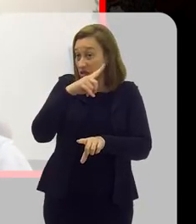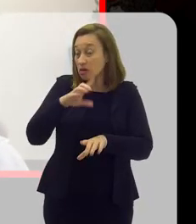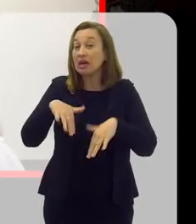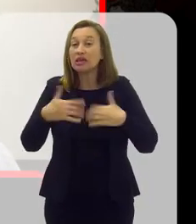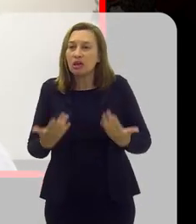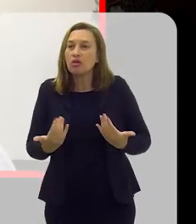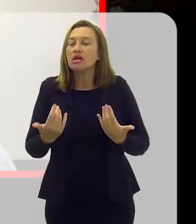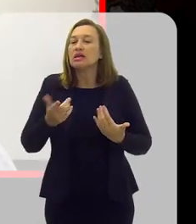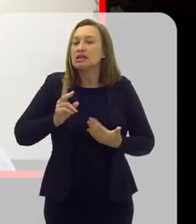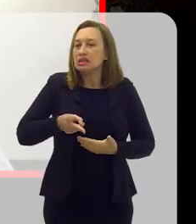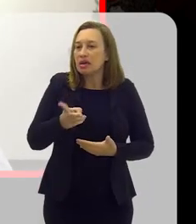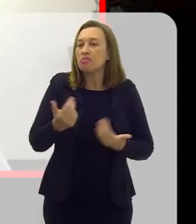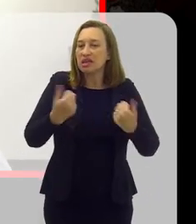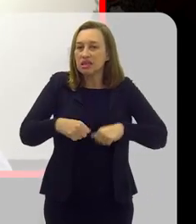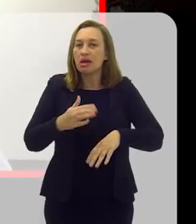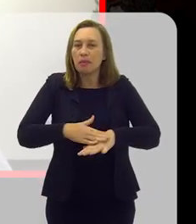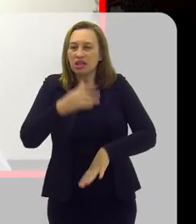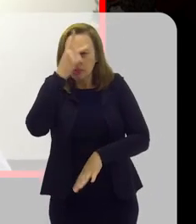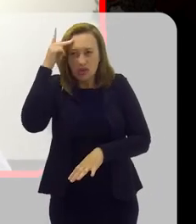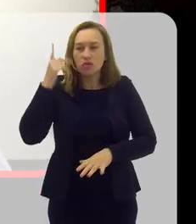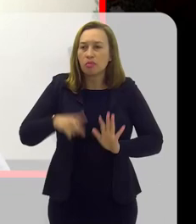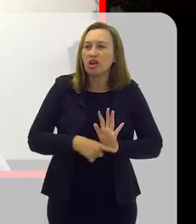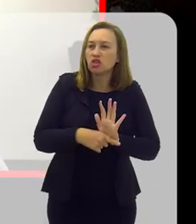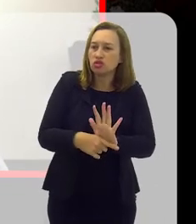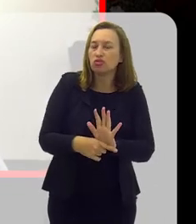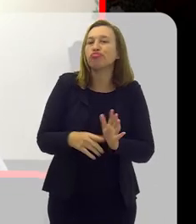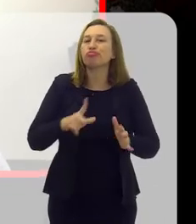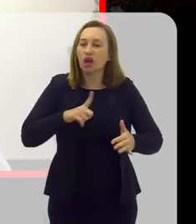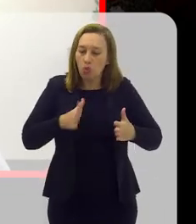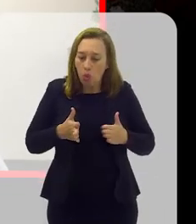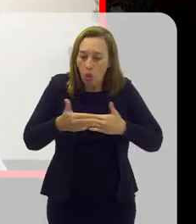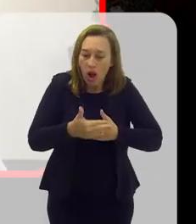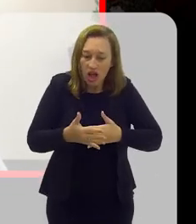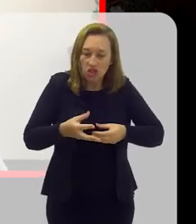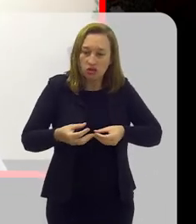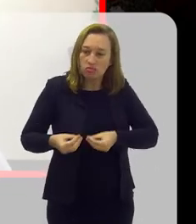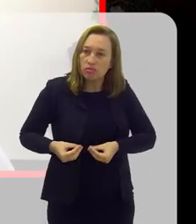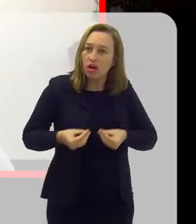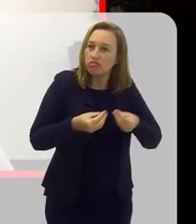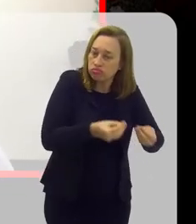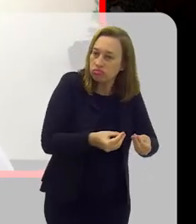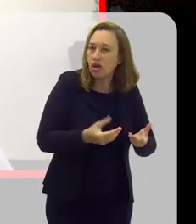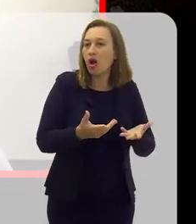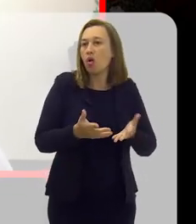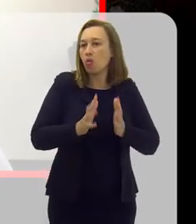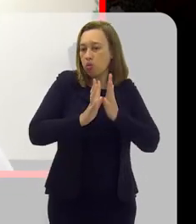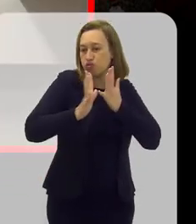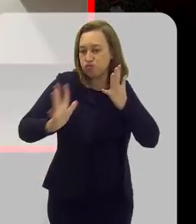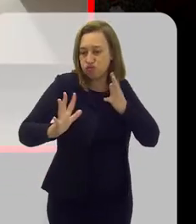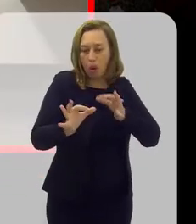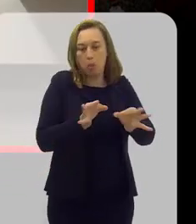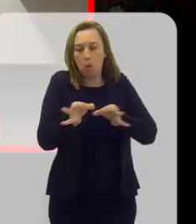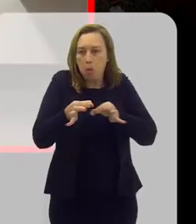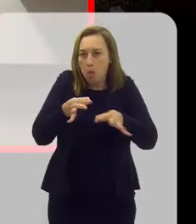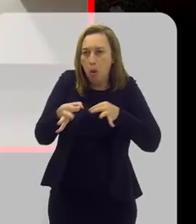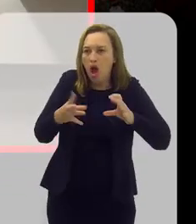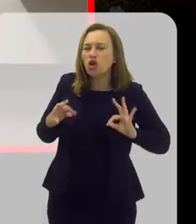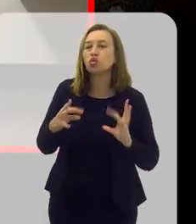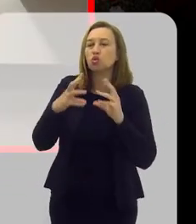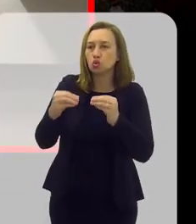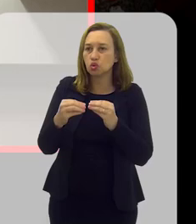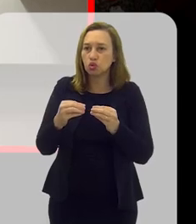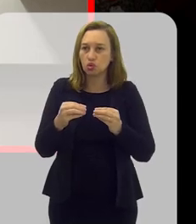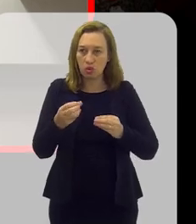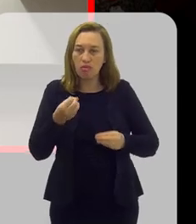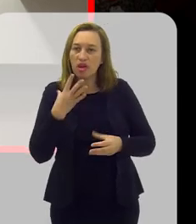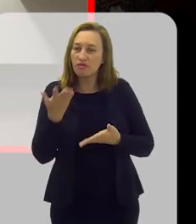sempre tem coisas para fazer. Eu falo que sempre tem uma caixa para carregar, uma fila para organizar. Então, a gente... Todos os braços estão bem